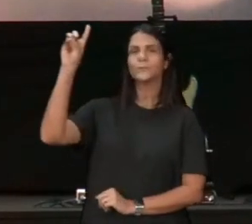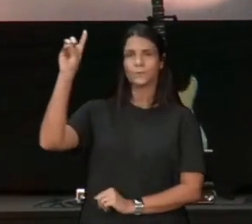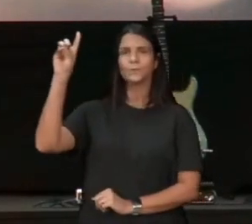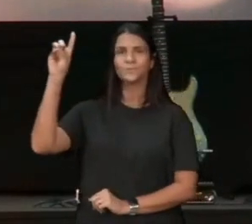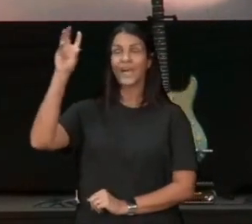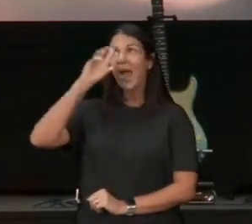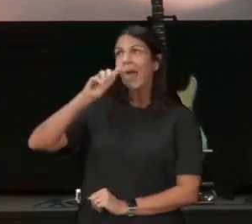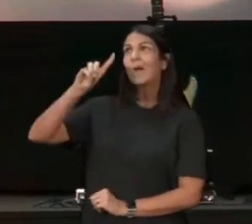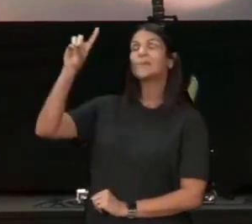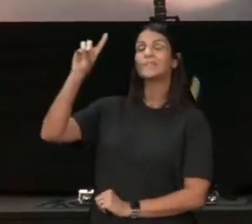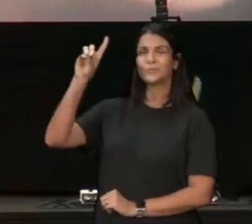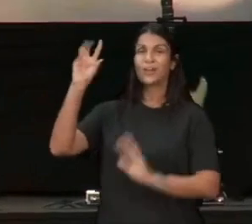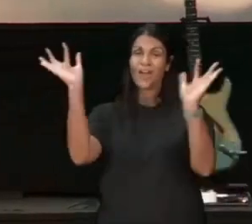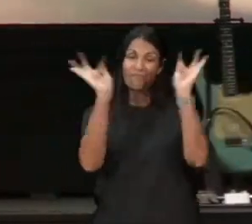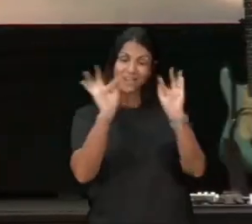é garantido,